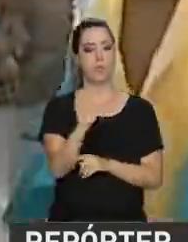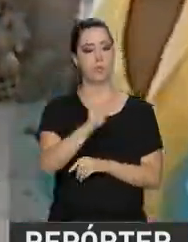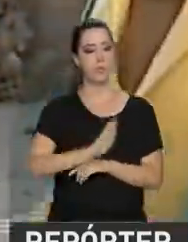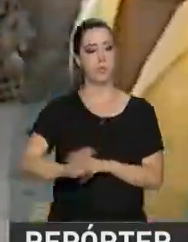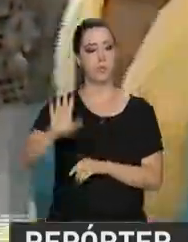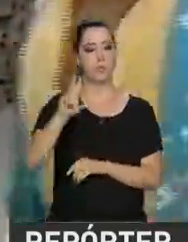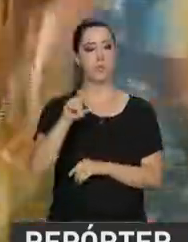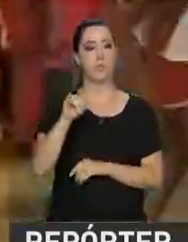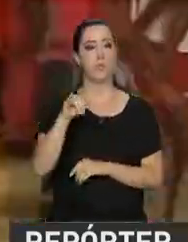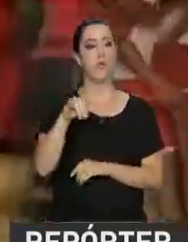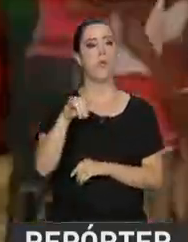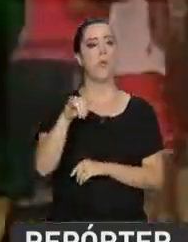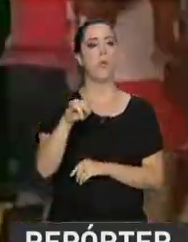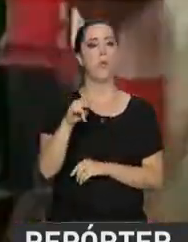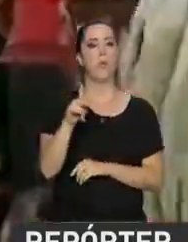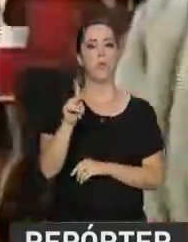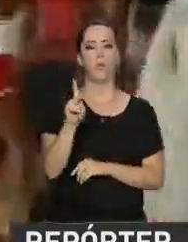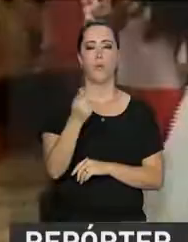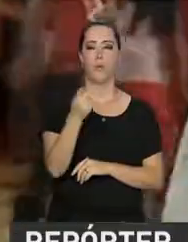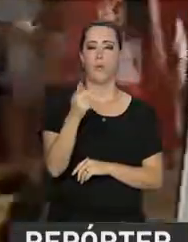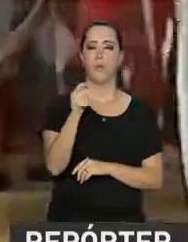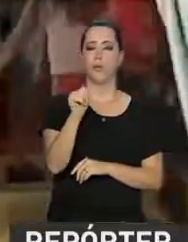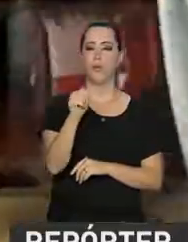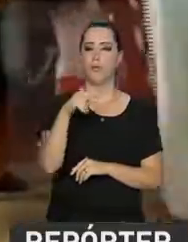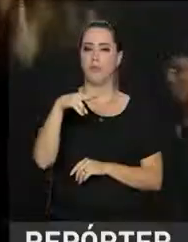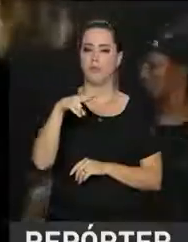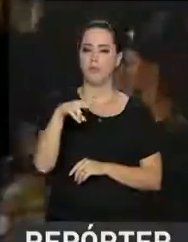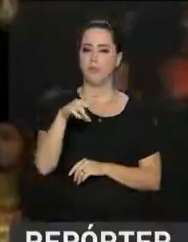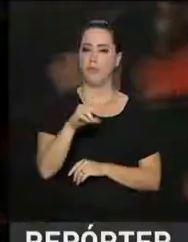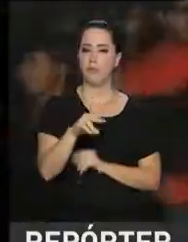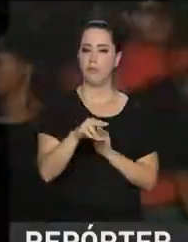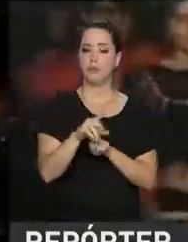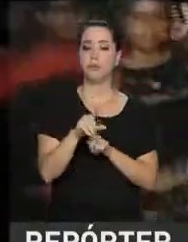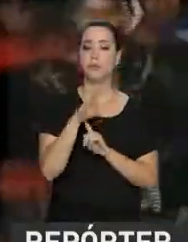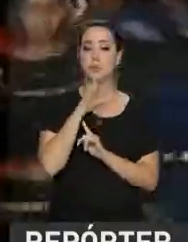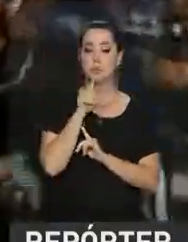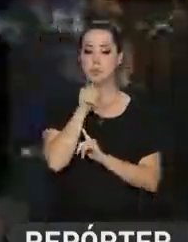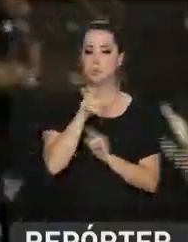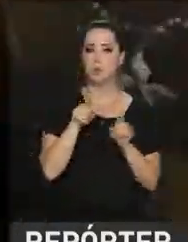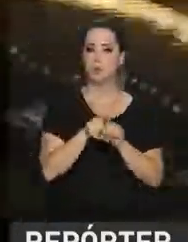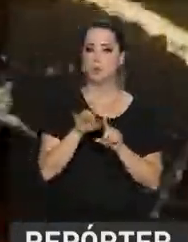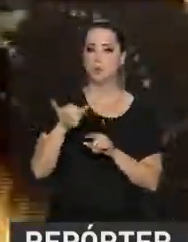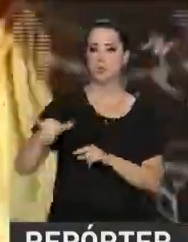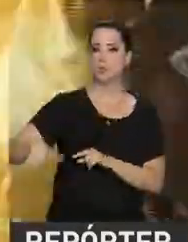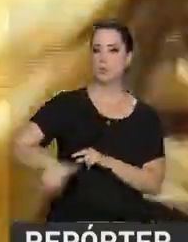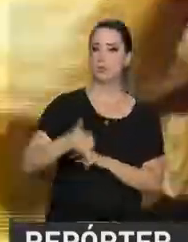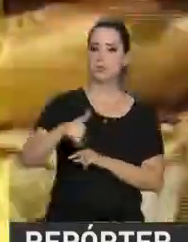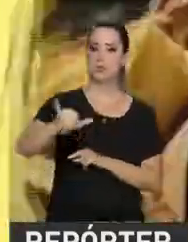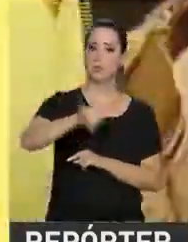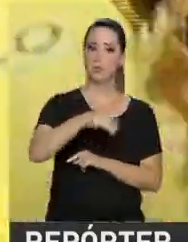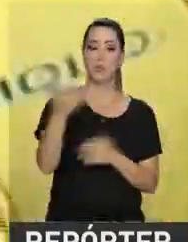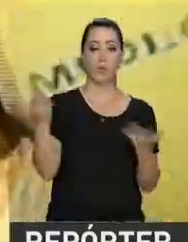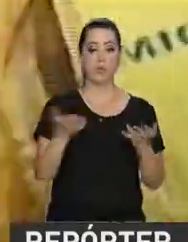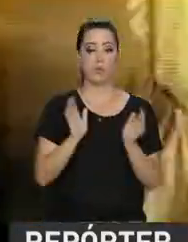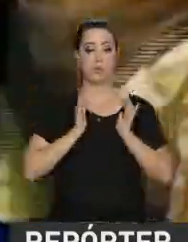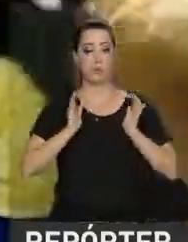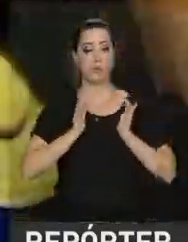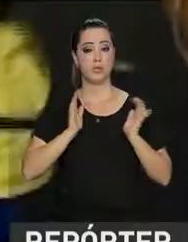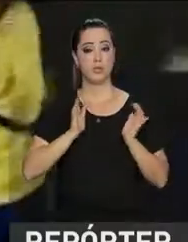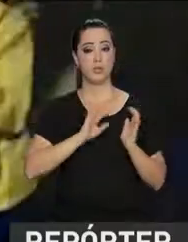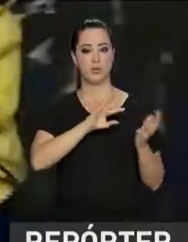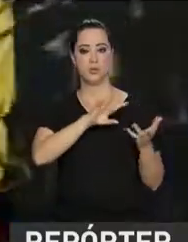Nacional IFAM, o Complexo Cultural do Bumba Melboi pode se tornar agora patrimônio cultural